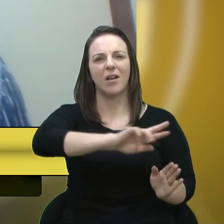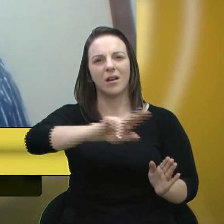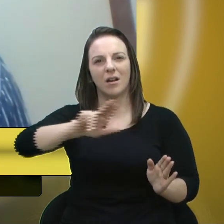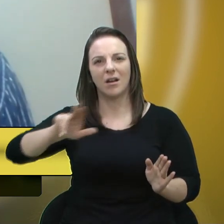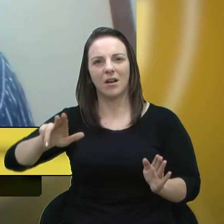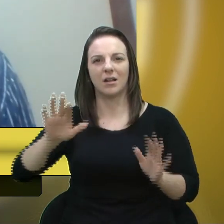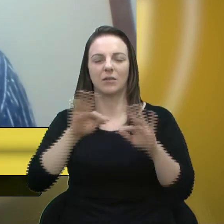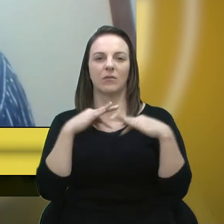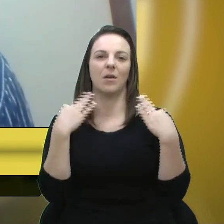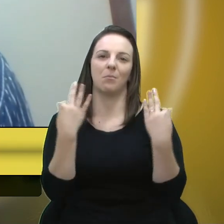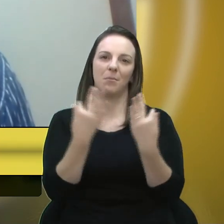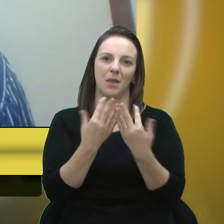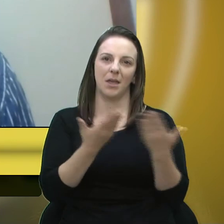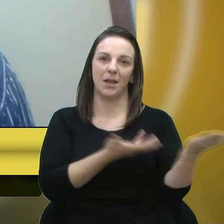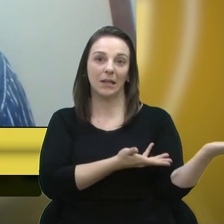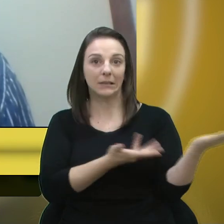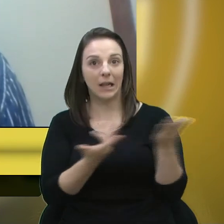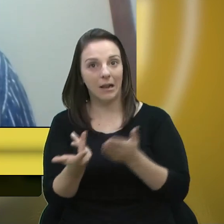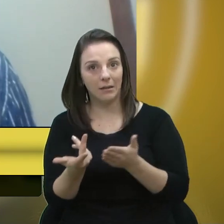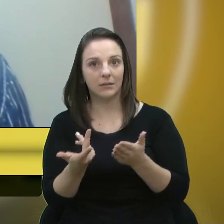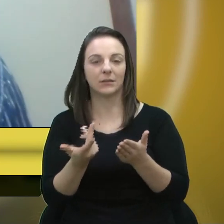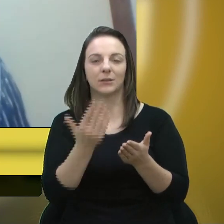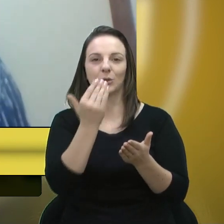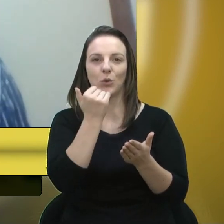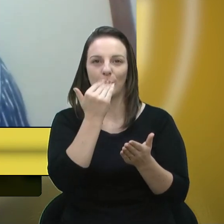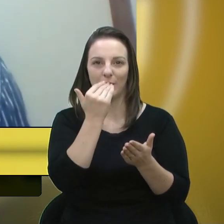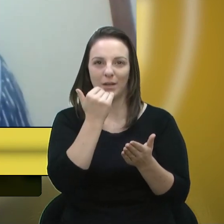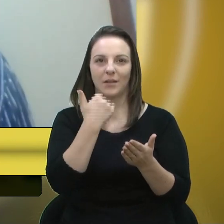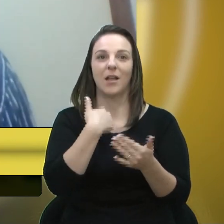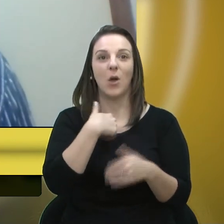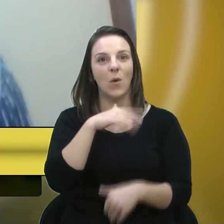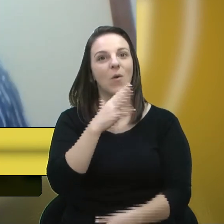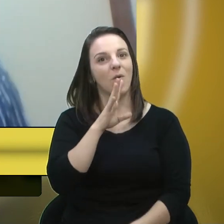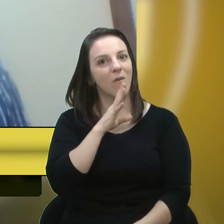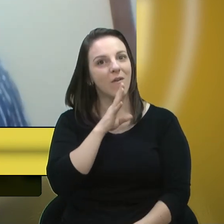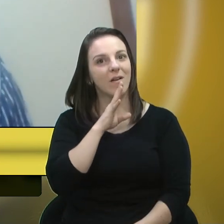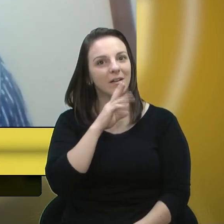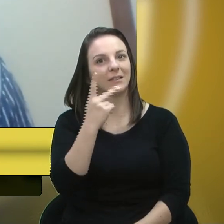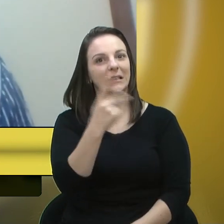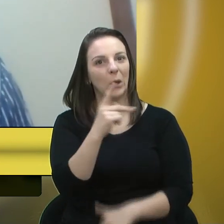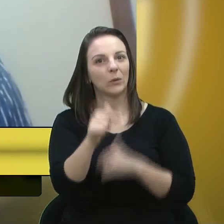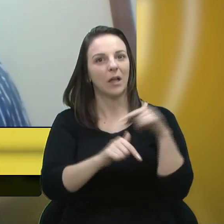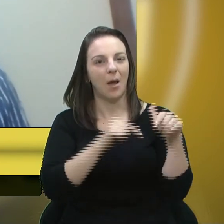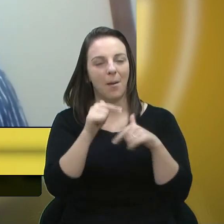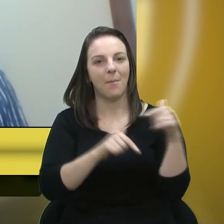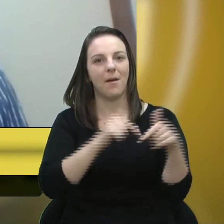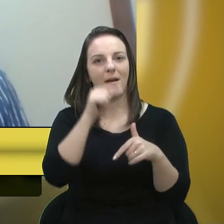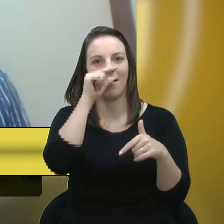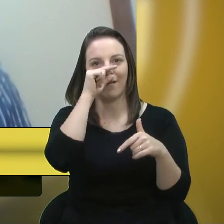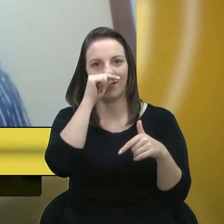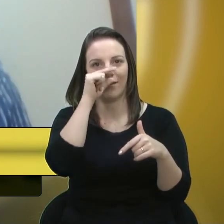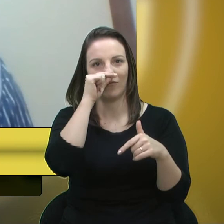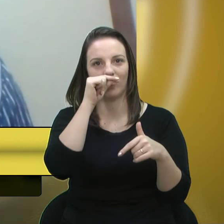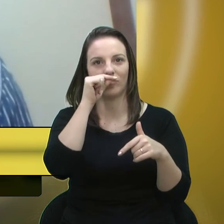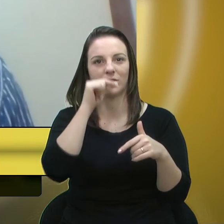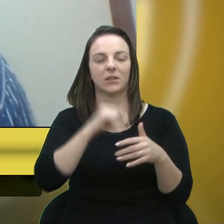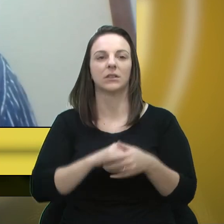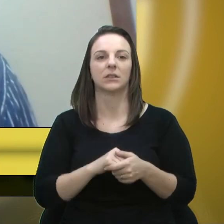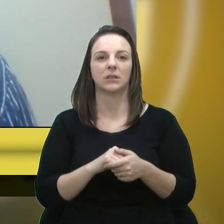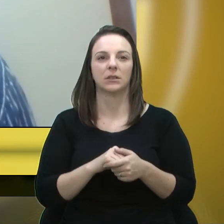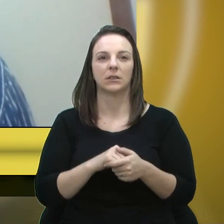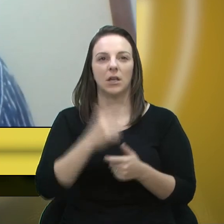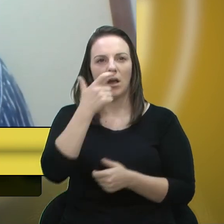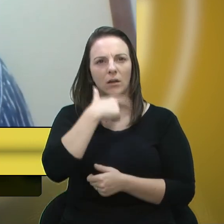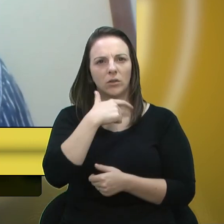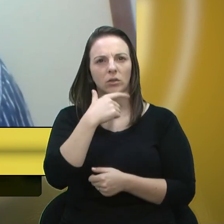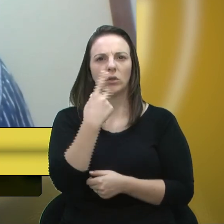alimentos. Então, conheço, conheço, fiquei conhecendo o teu trabalho, viu, Sandro Fantinel. E eu acho que, da sua